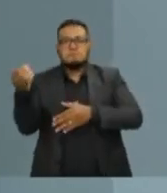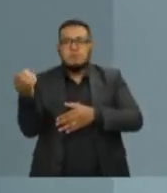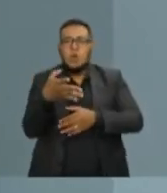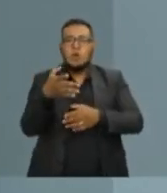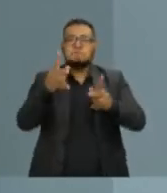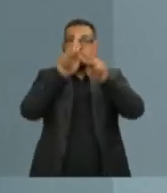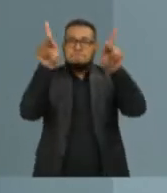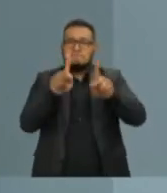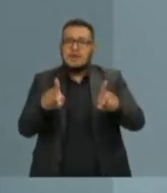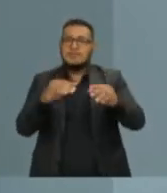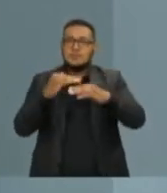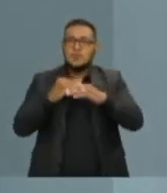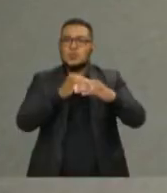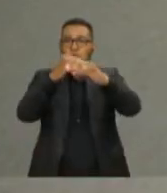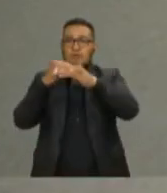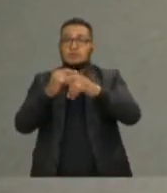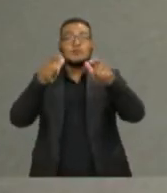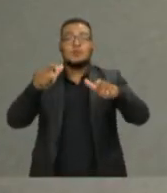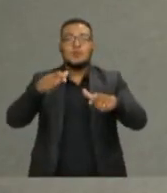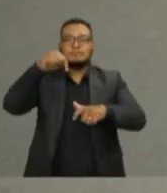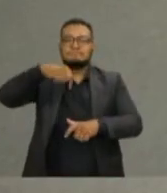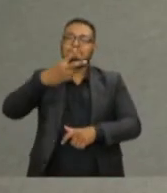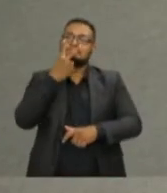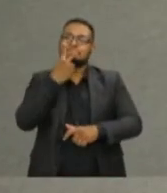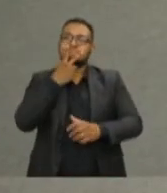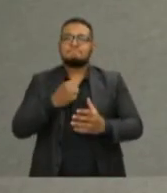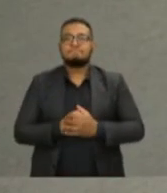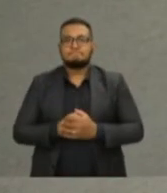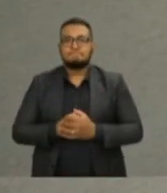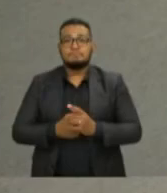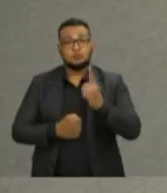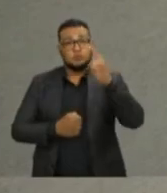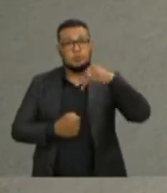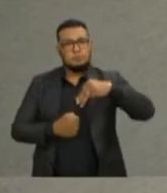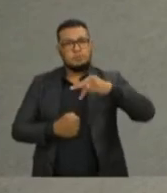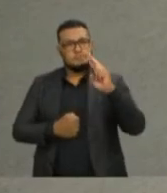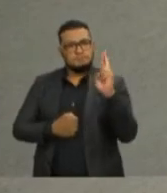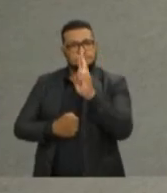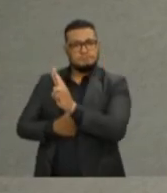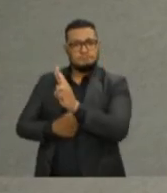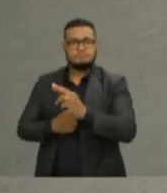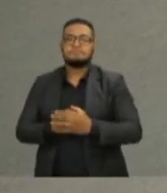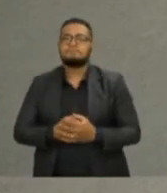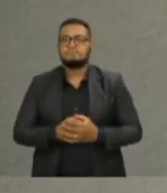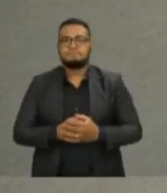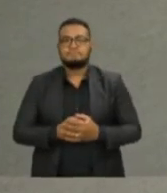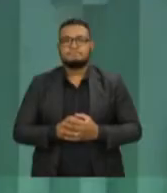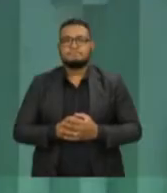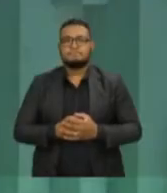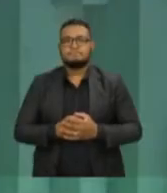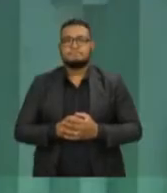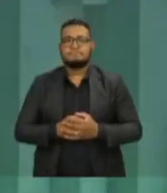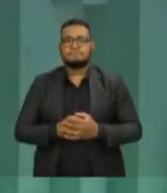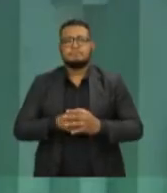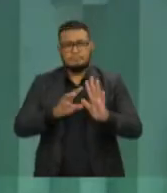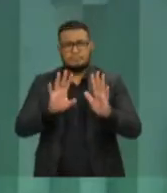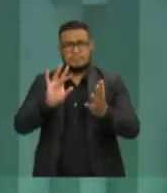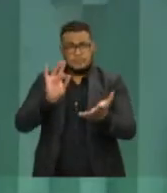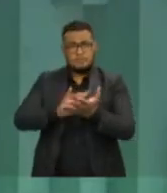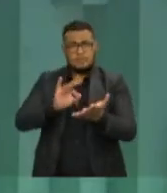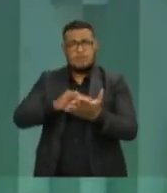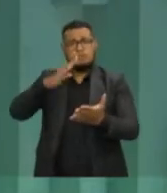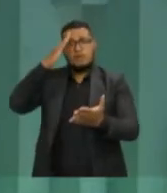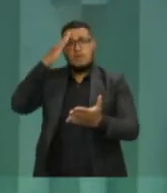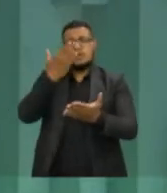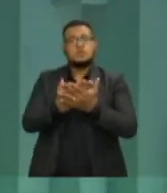e de igualdade para a Vitória. Um minuto é o tempo da réplica do candidato João Coser. Eu acredito na esperança,